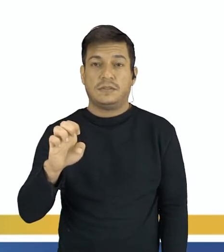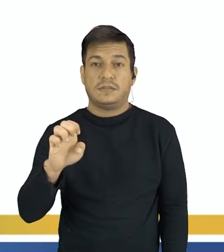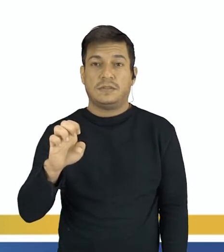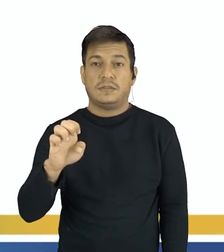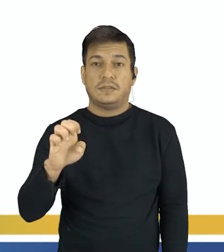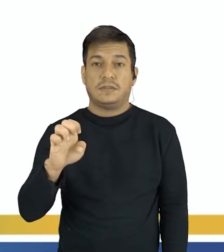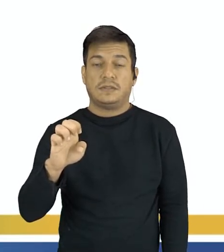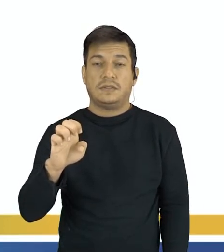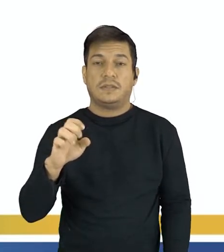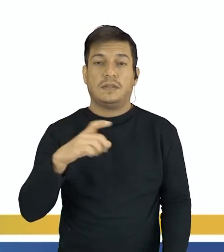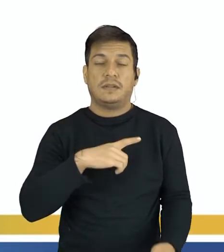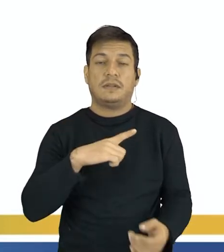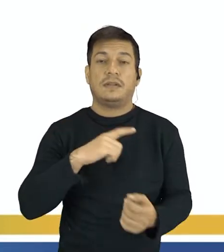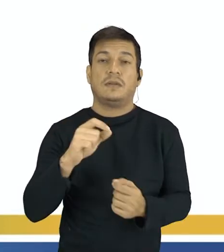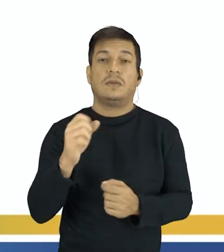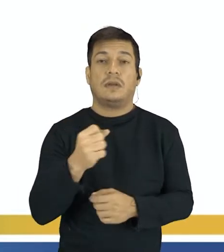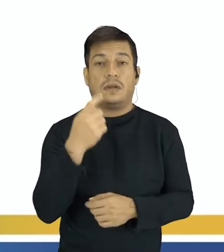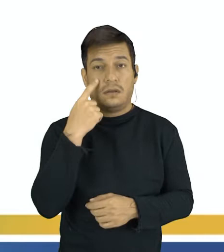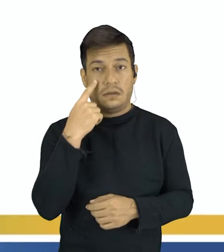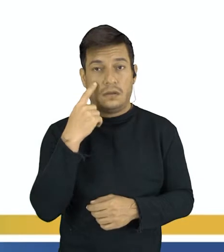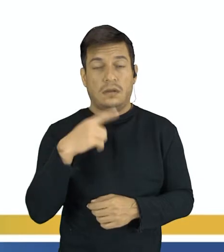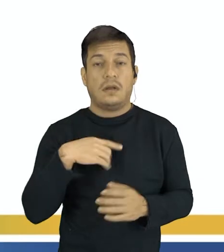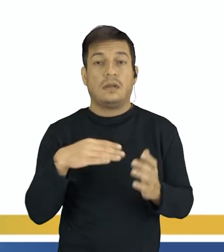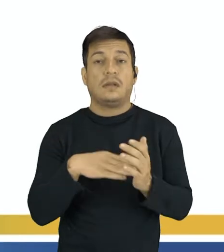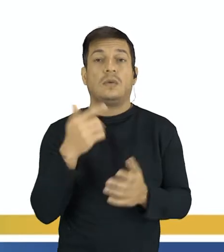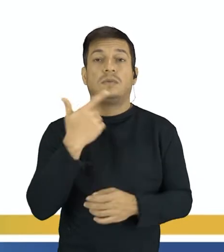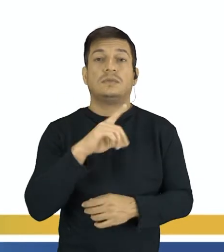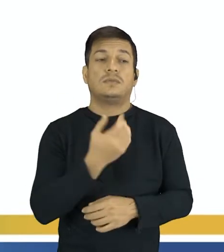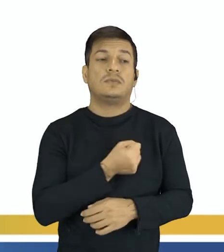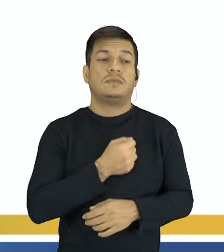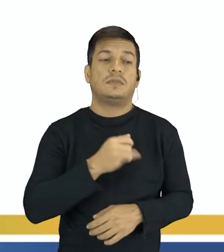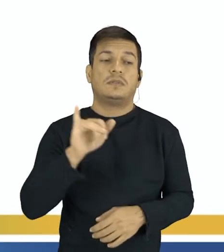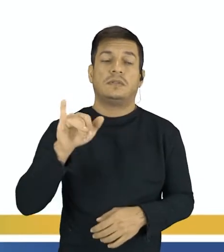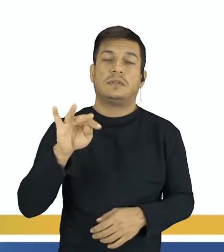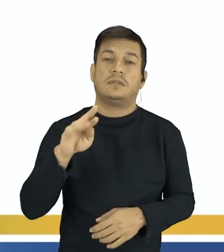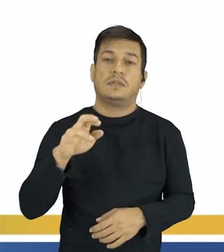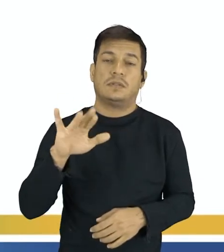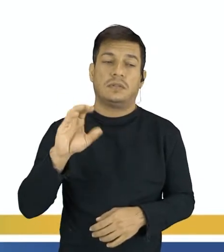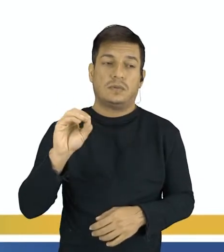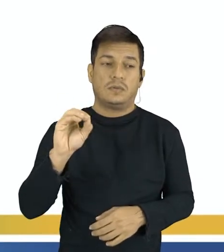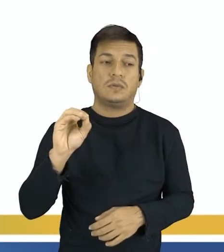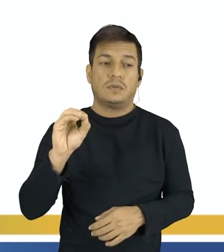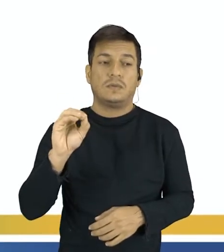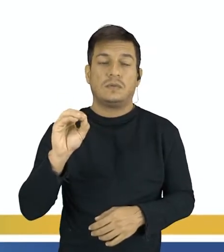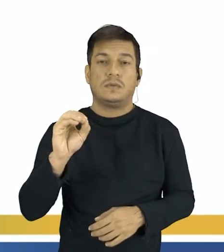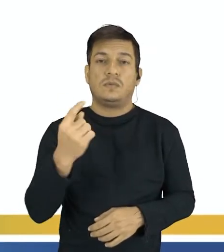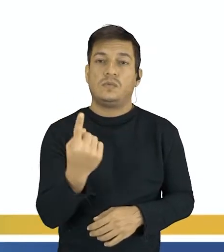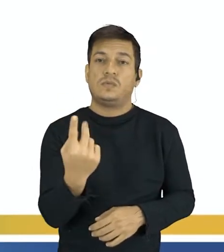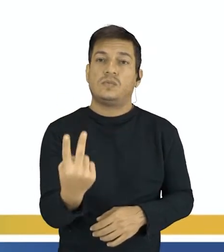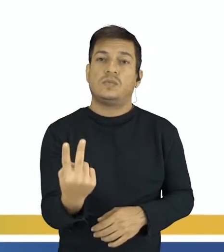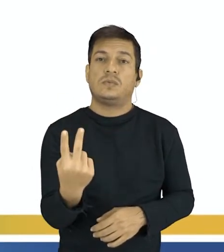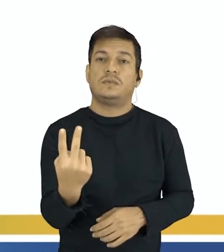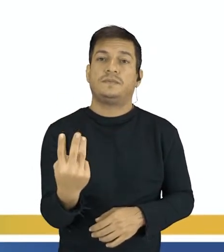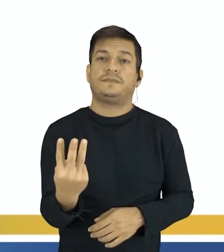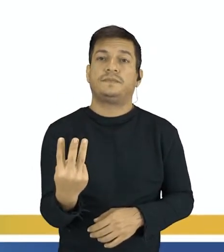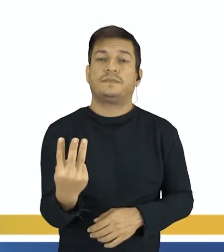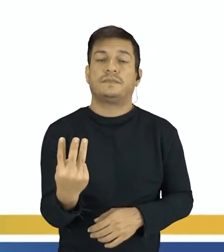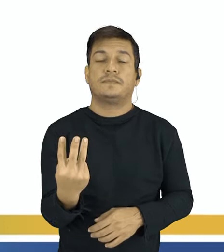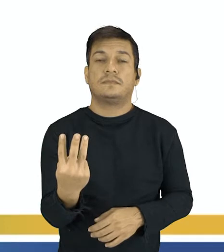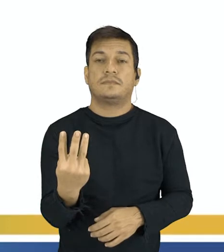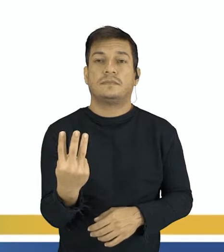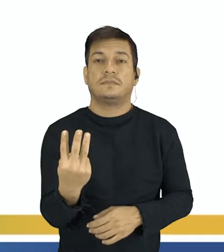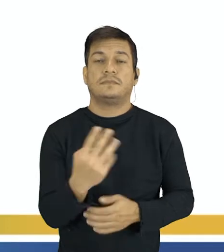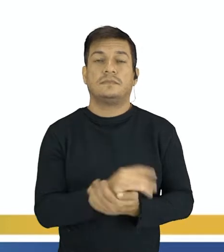todos os outros coeficientes até obter um número inteiro. Então, a gente só trabalha com 1, 2, 3, esses